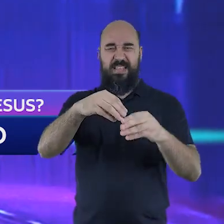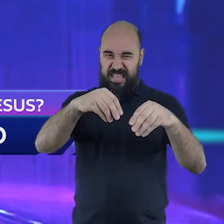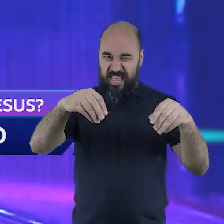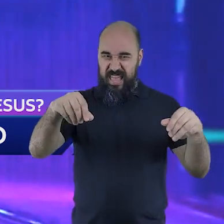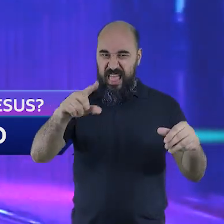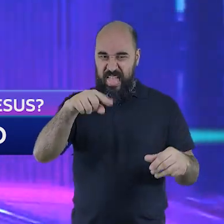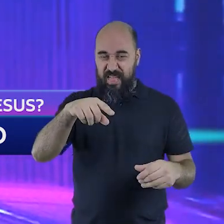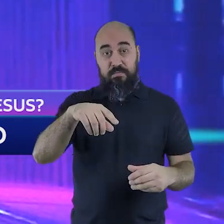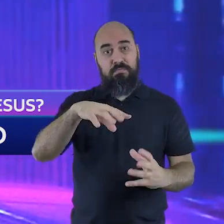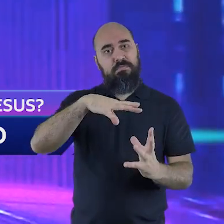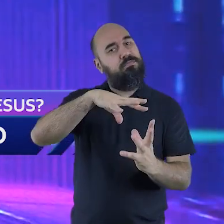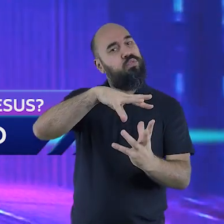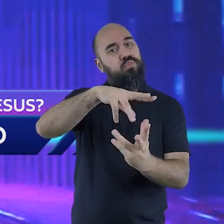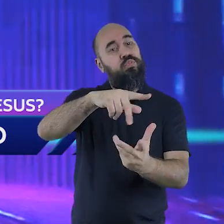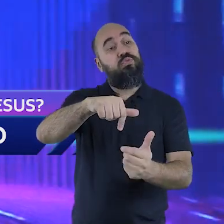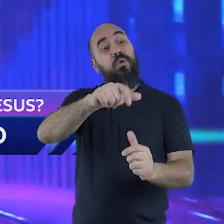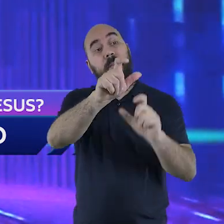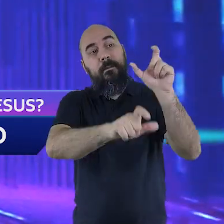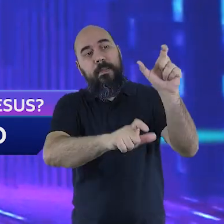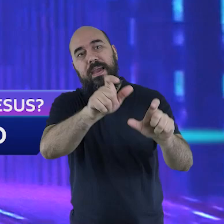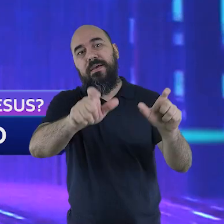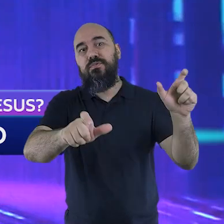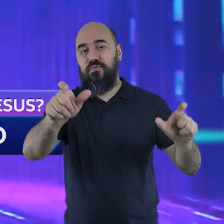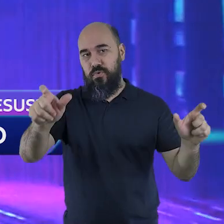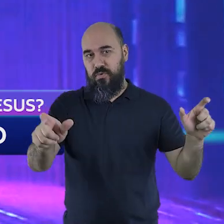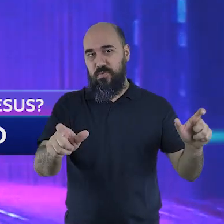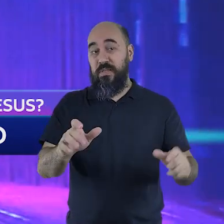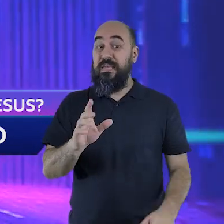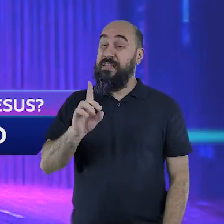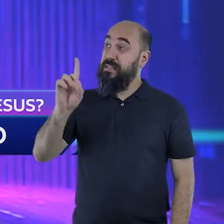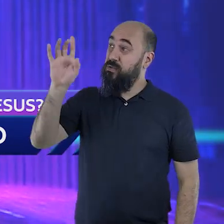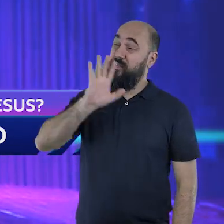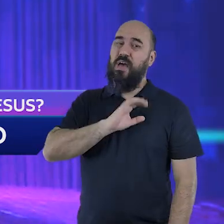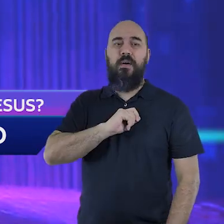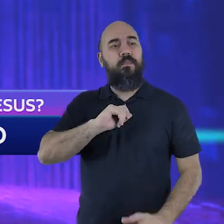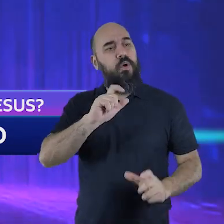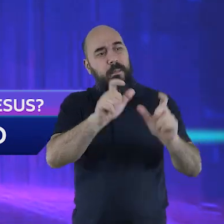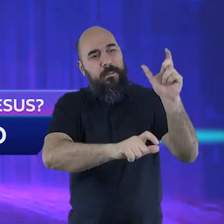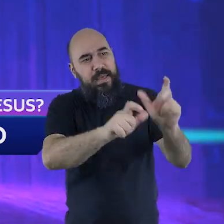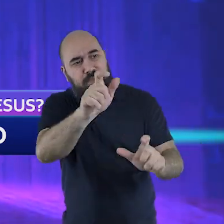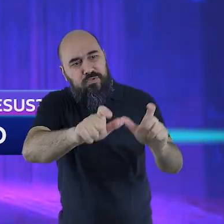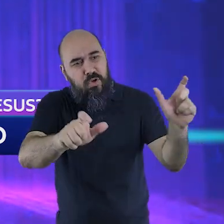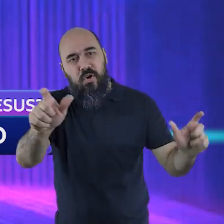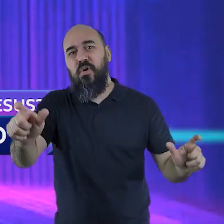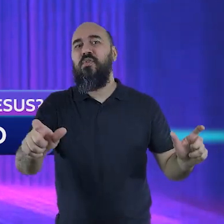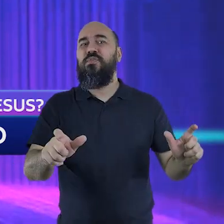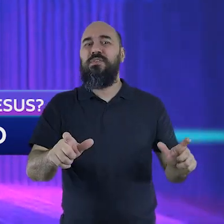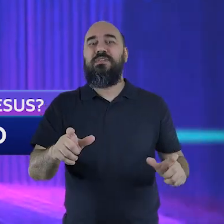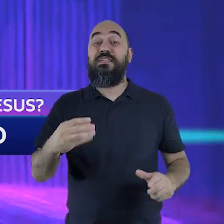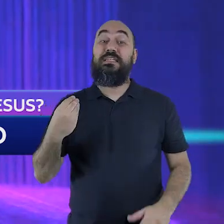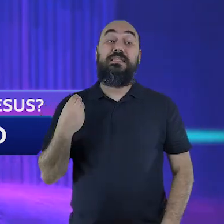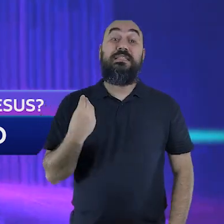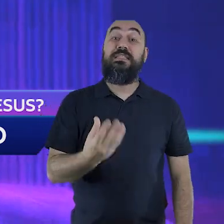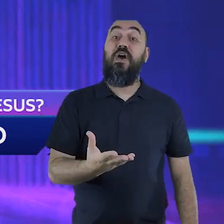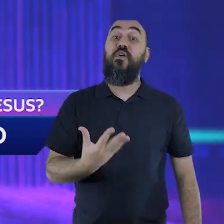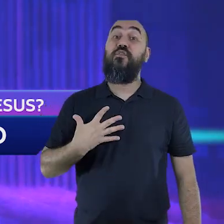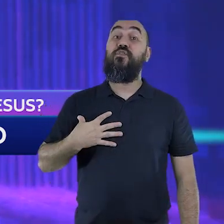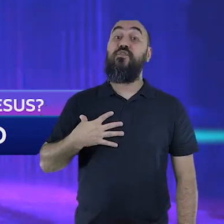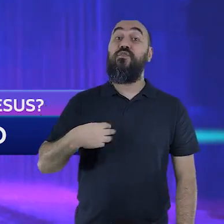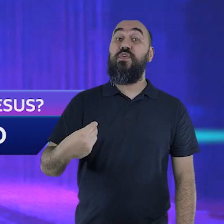mundo é você as pessoas que estão no mundo Deus amou de tal maneira que Deus seu filho